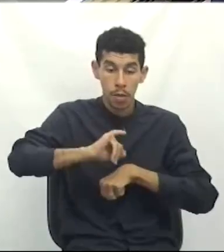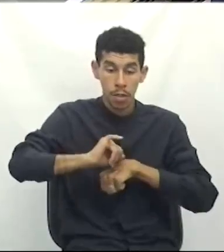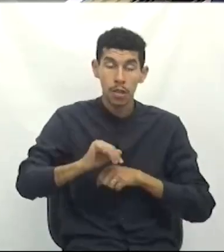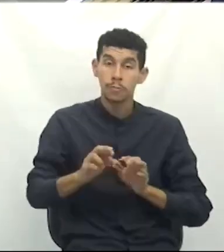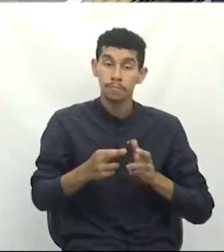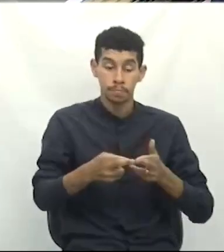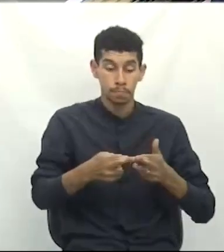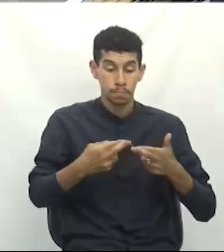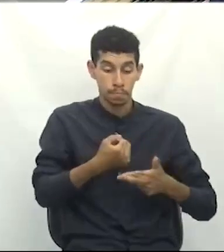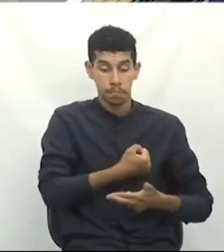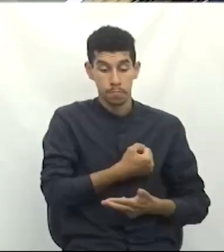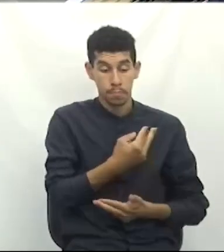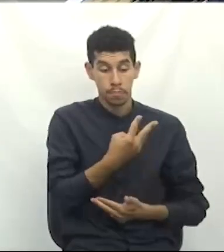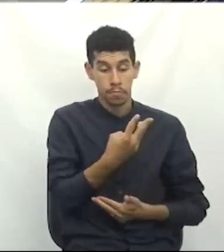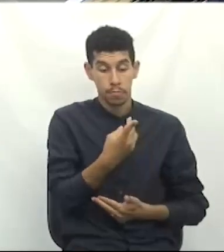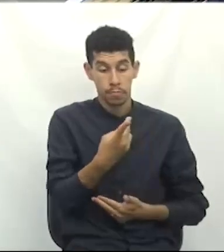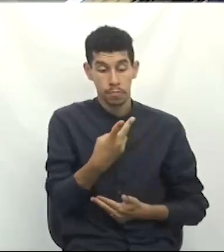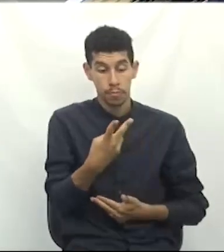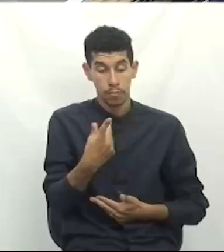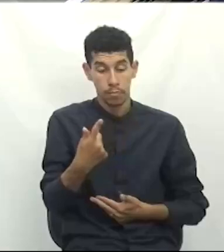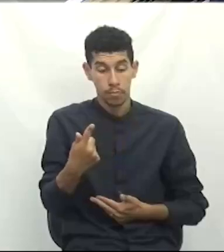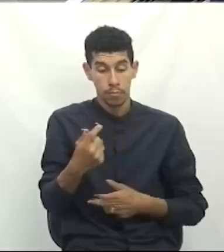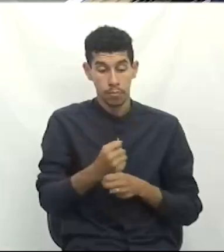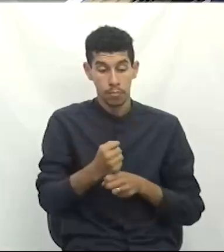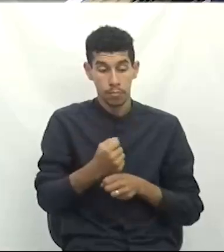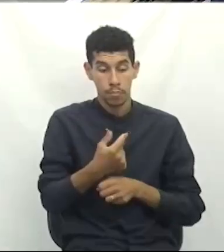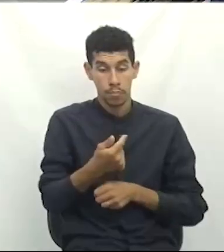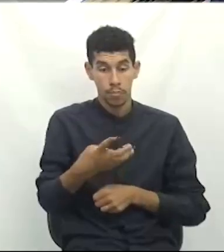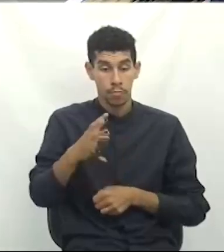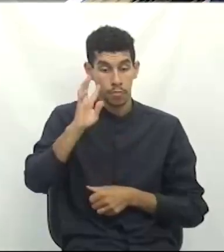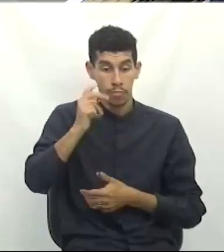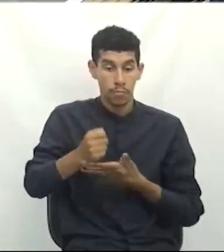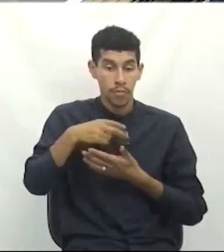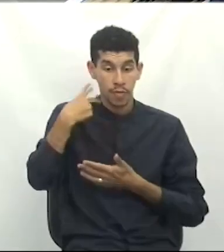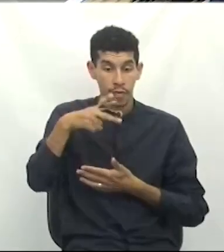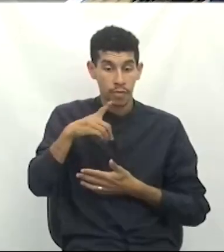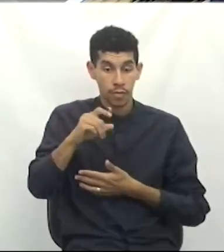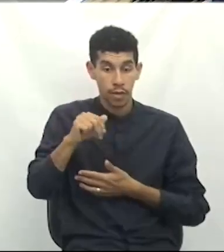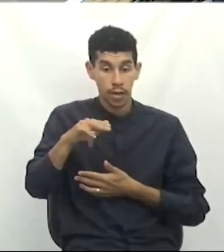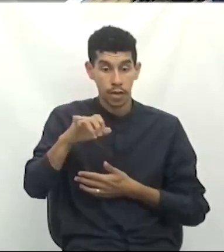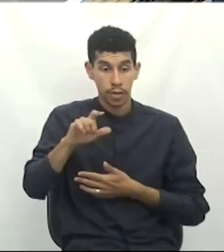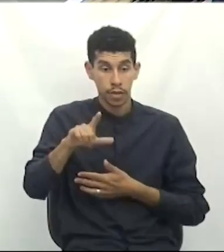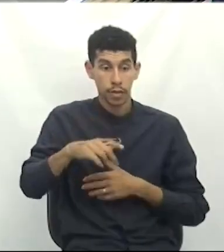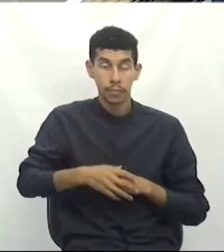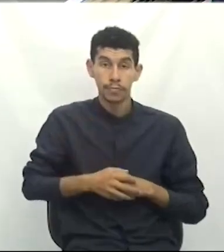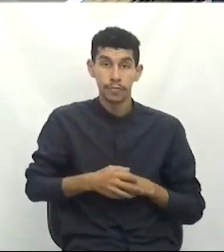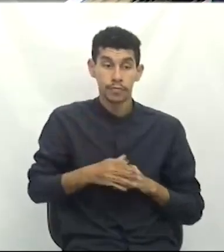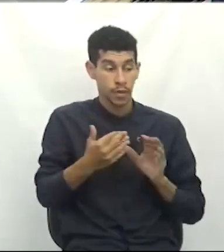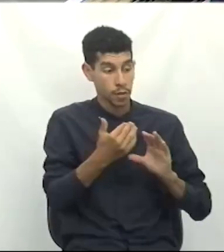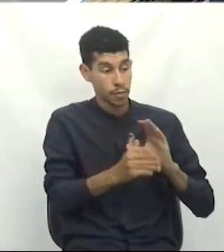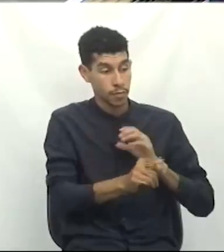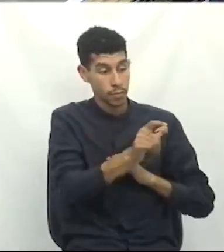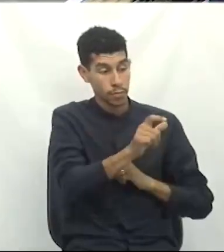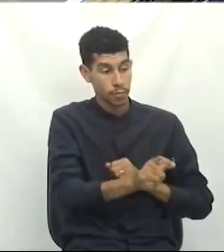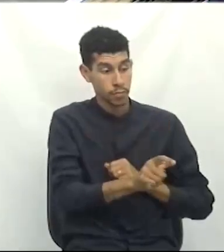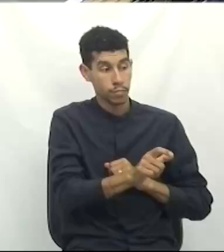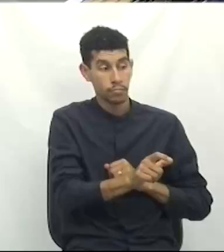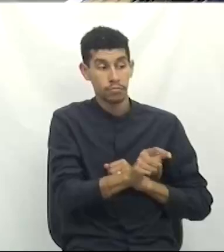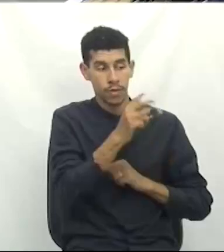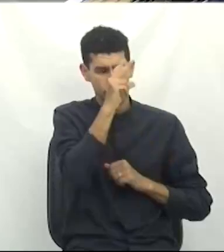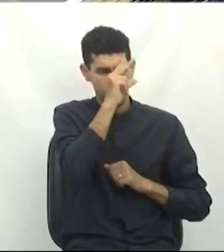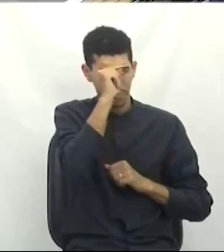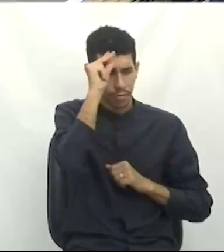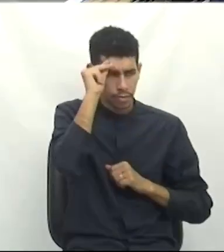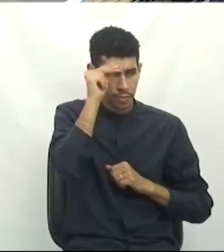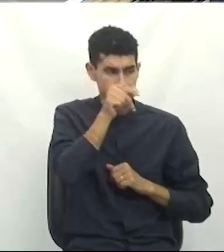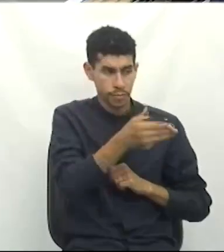Requerimento número 327, de 2024. Autor, vereador Daniel Frederico Antunes. Envio de expediente ao chefe do Poder Executivo